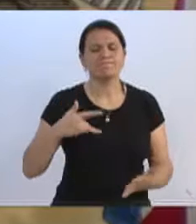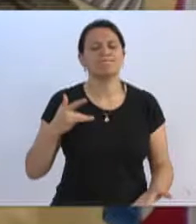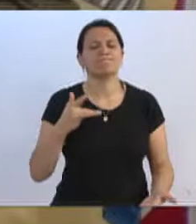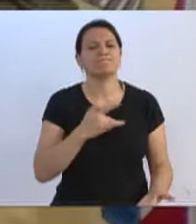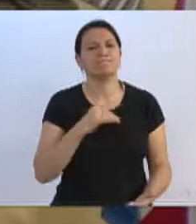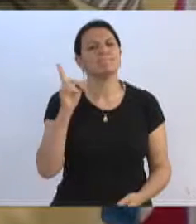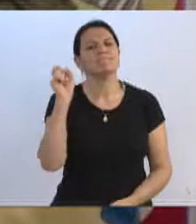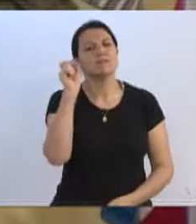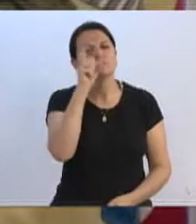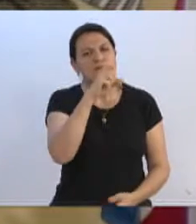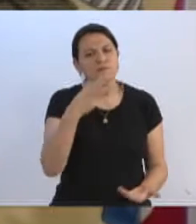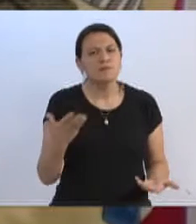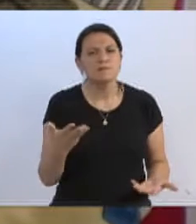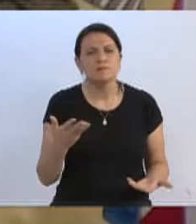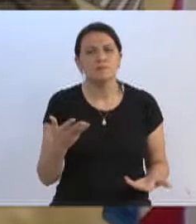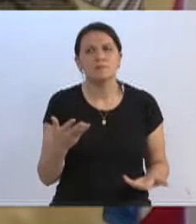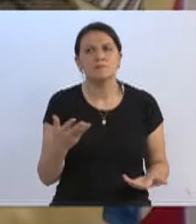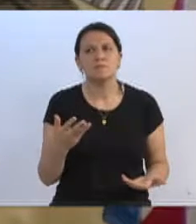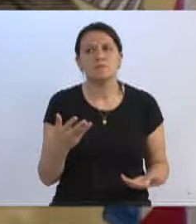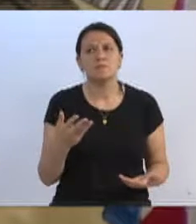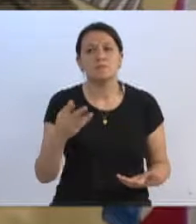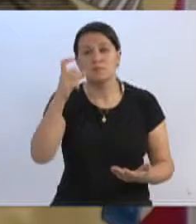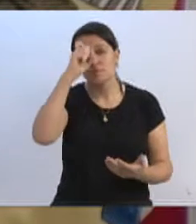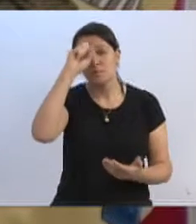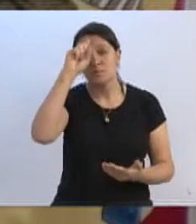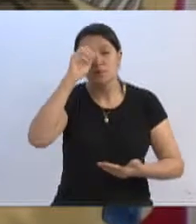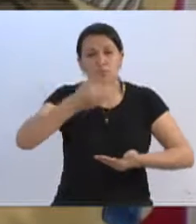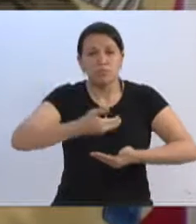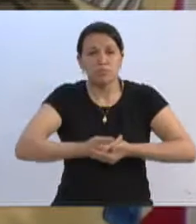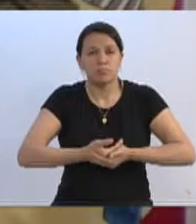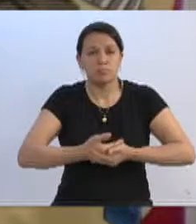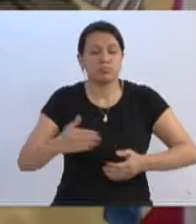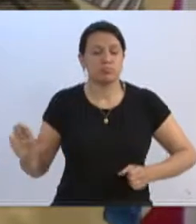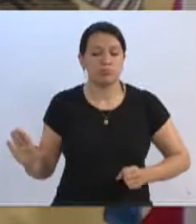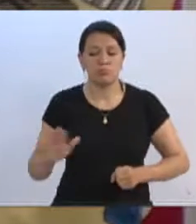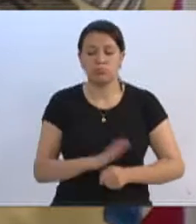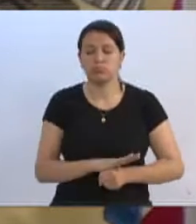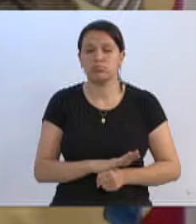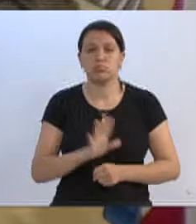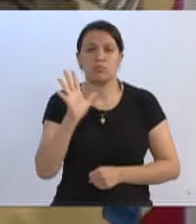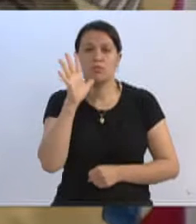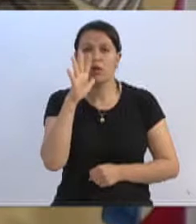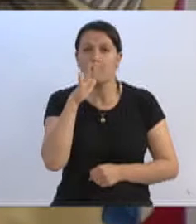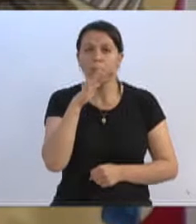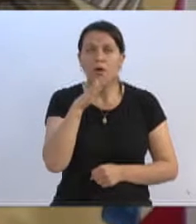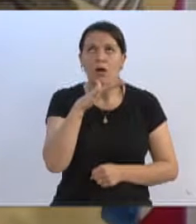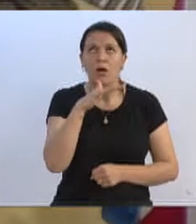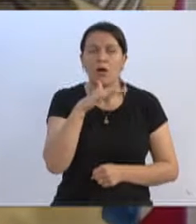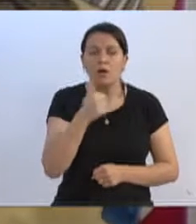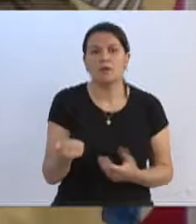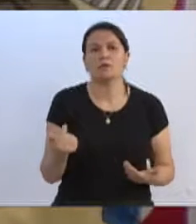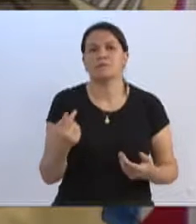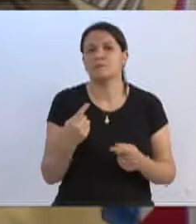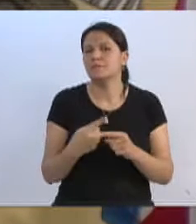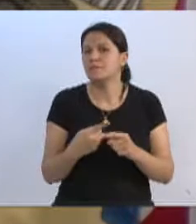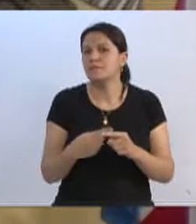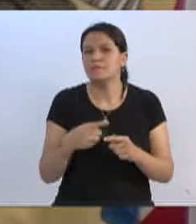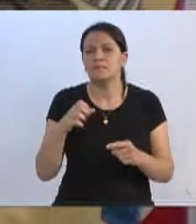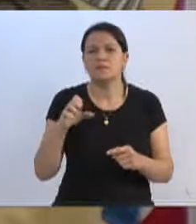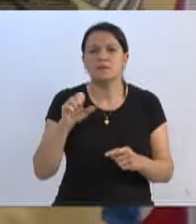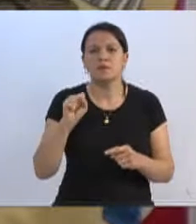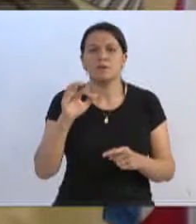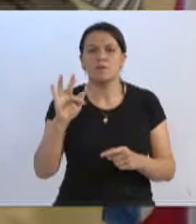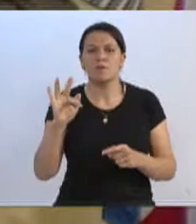de Saúde. É obrigado ao Hospital Santandone estar socado, demorar horas para fazer o atendimento, porque uma coisa leva a outra. ESF capenga